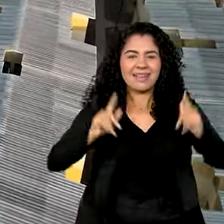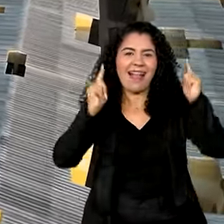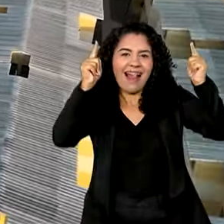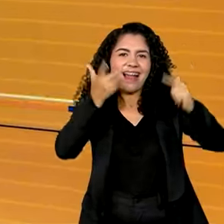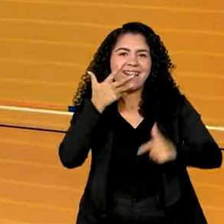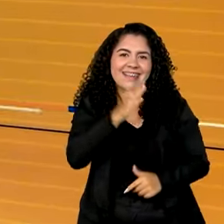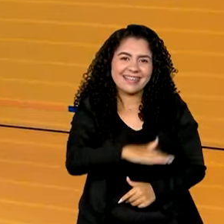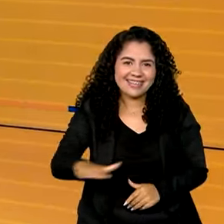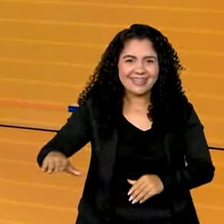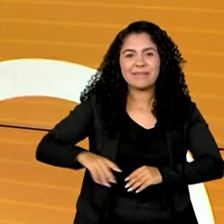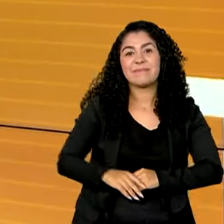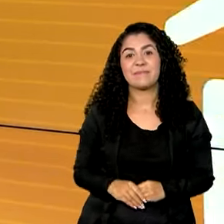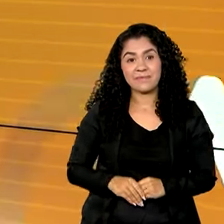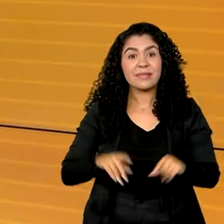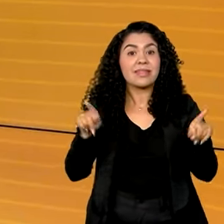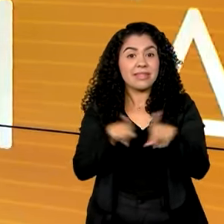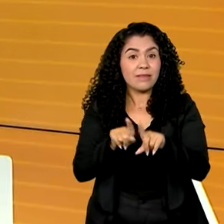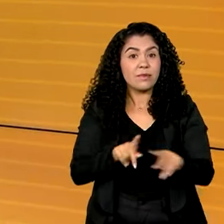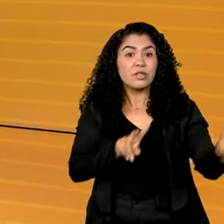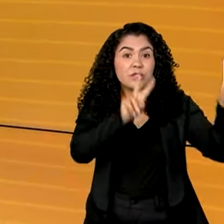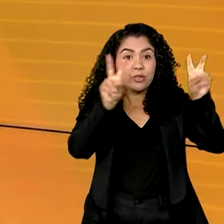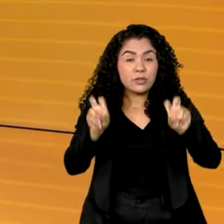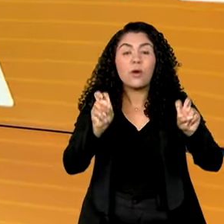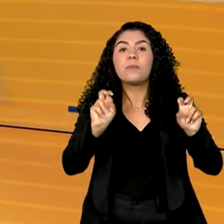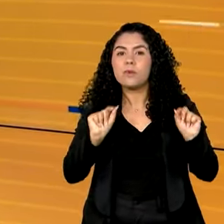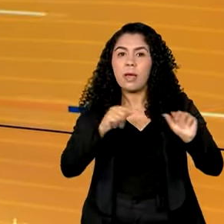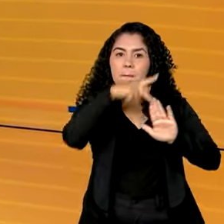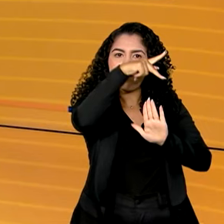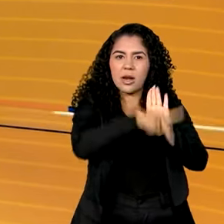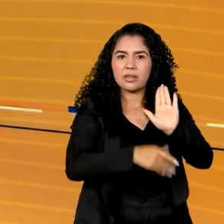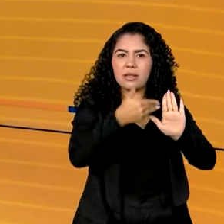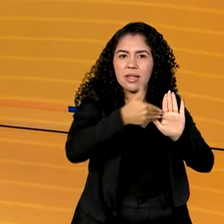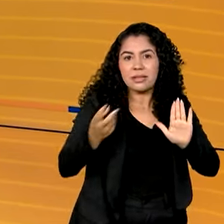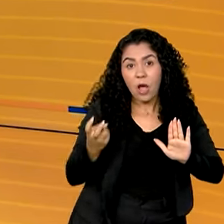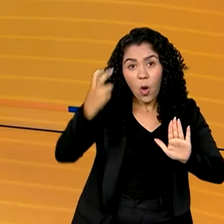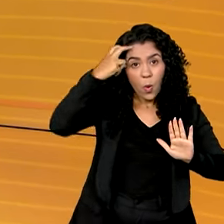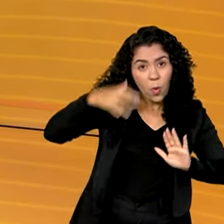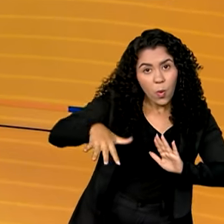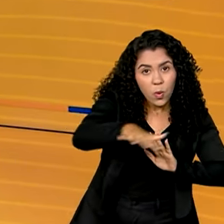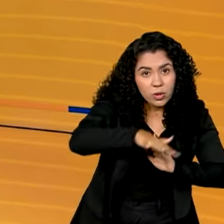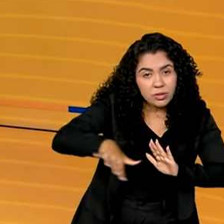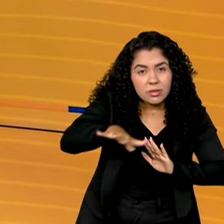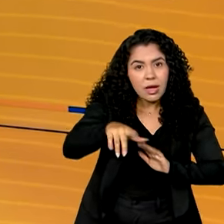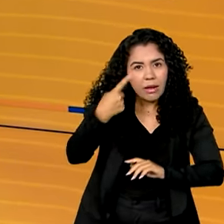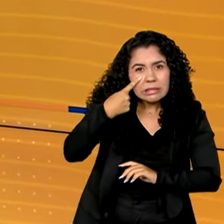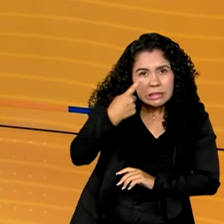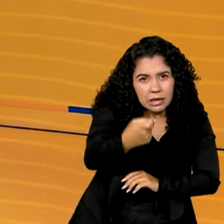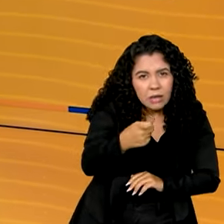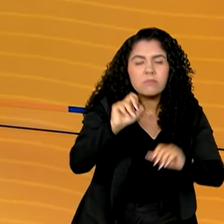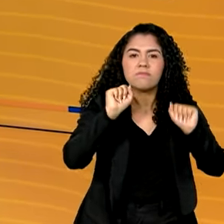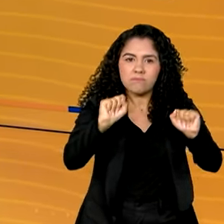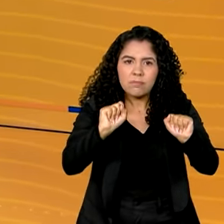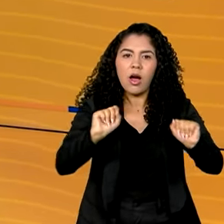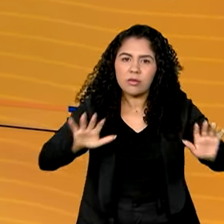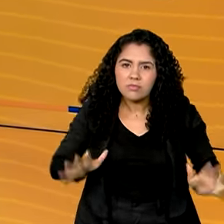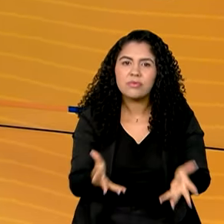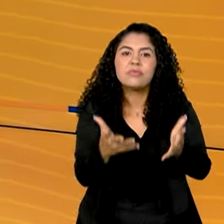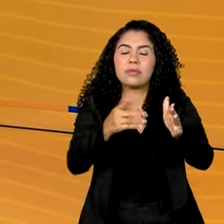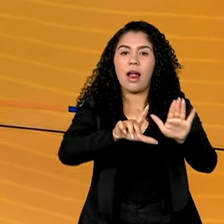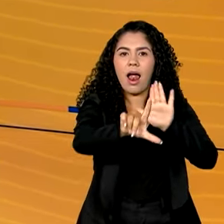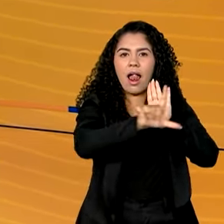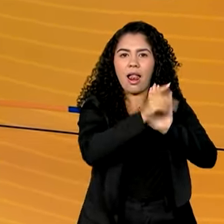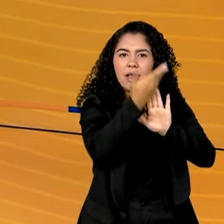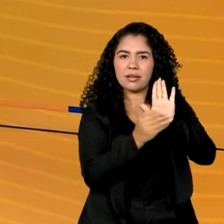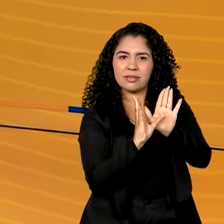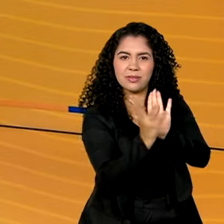das crianças. E ainda está aberto o prazo para projetos culturais interessados em receber incentivos pela Lei